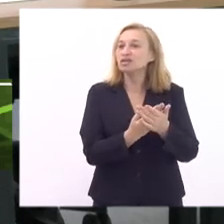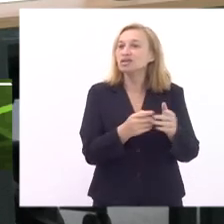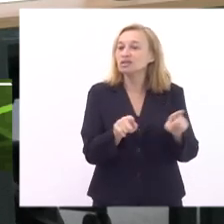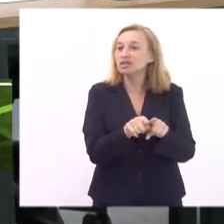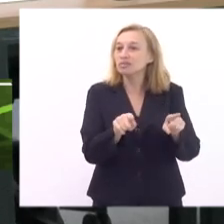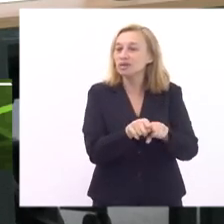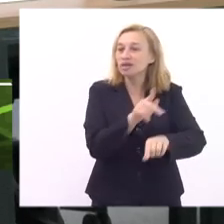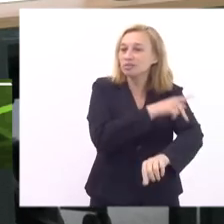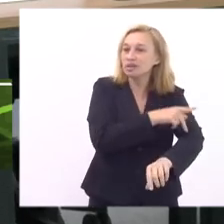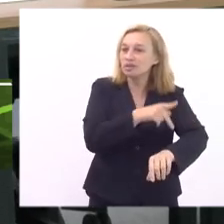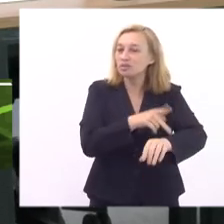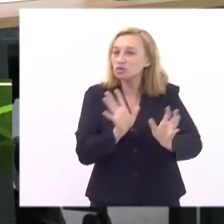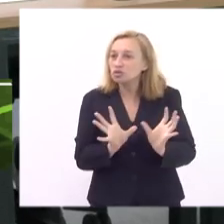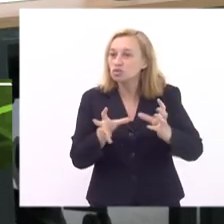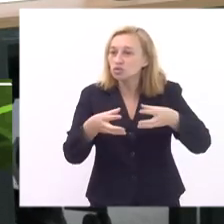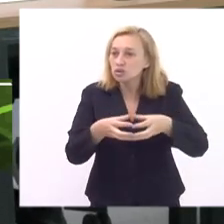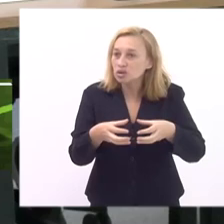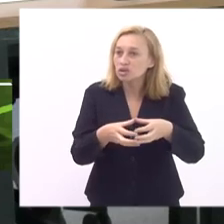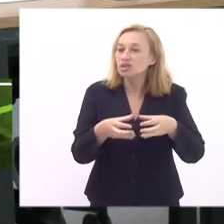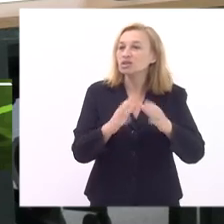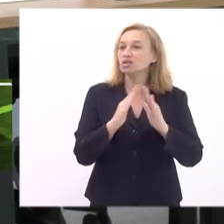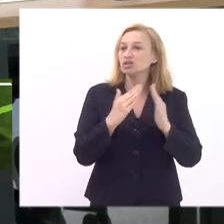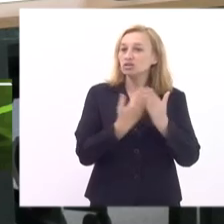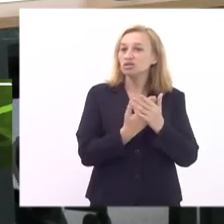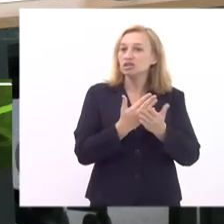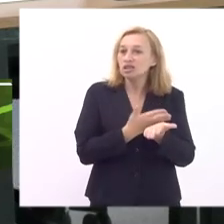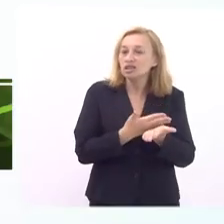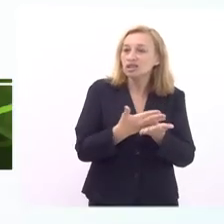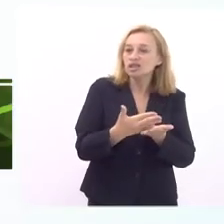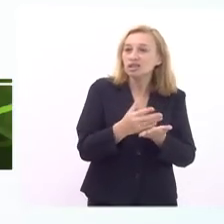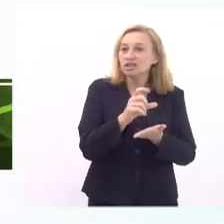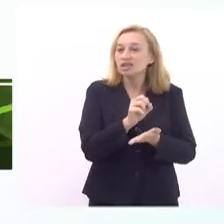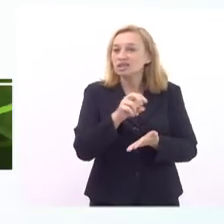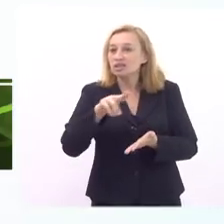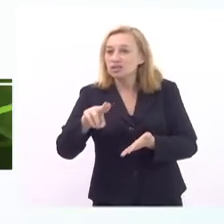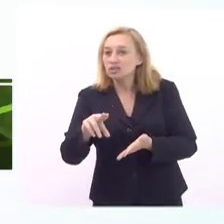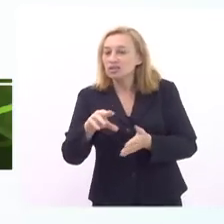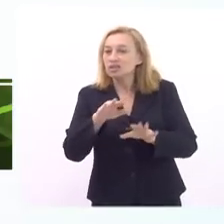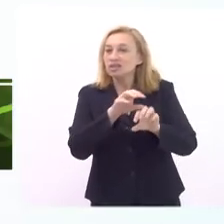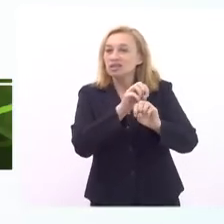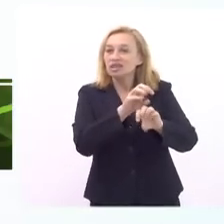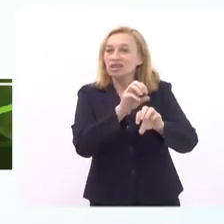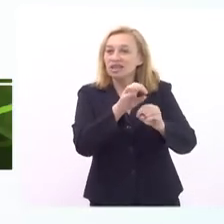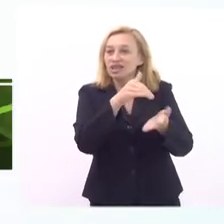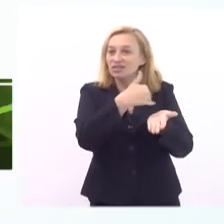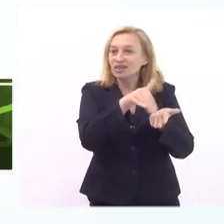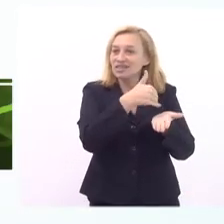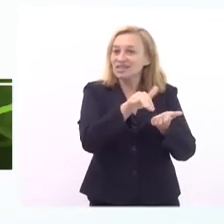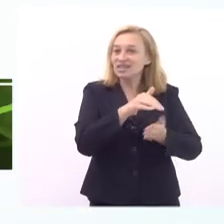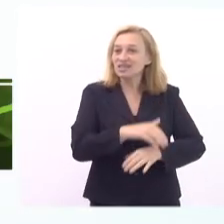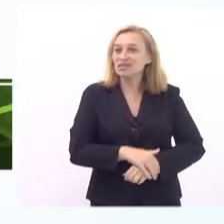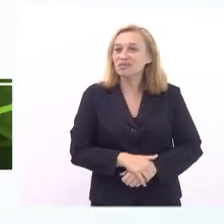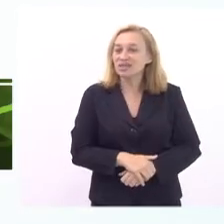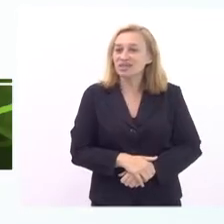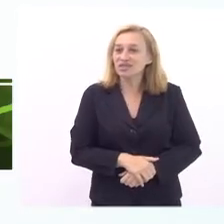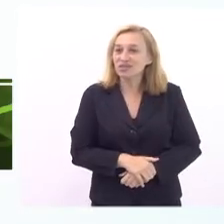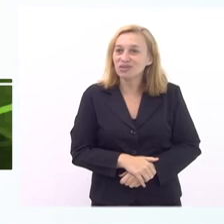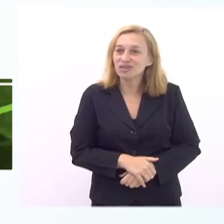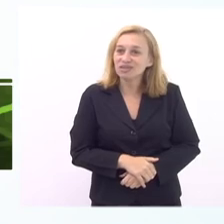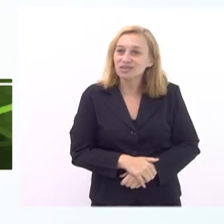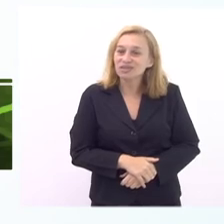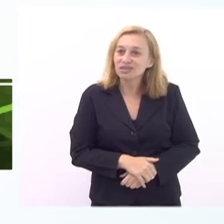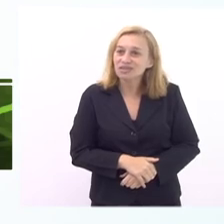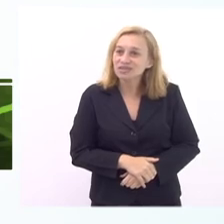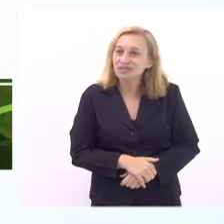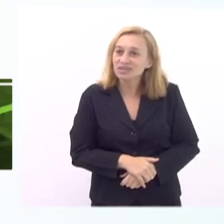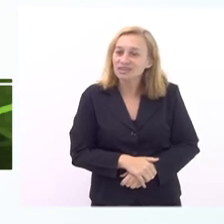pedagógicos da escola que ficou retido aí pela Seduc nesse início de ano letivo uma situação que nos deixou muito preocupados as escolas tendo